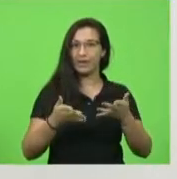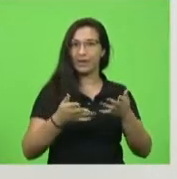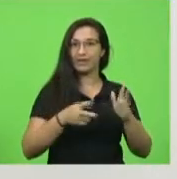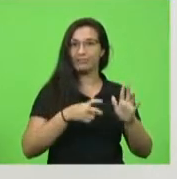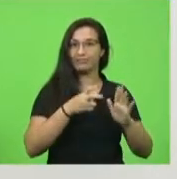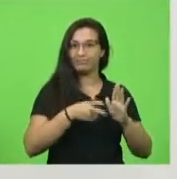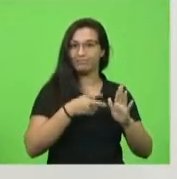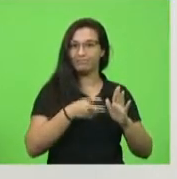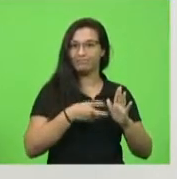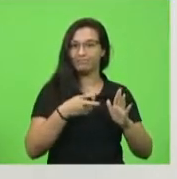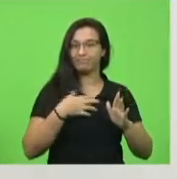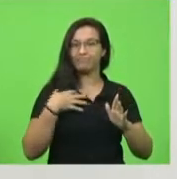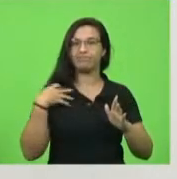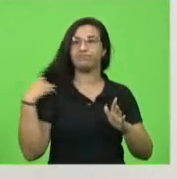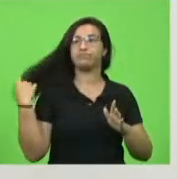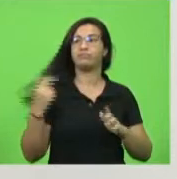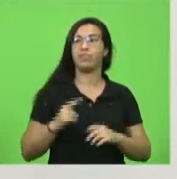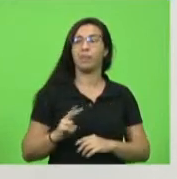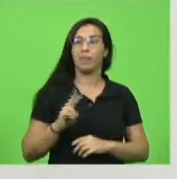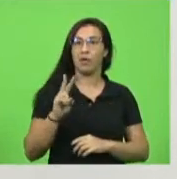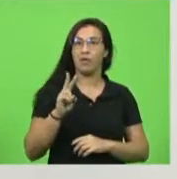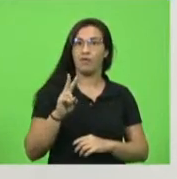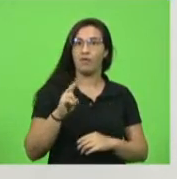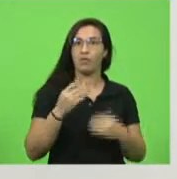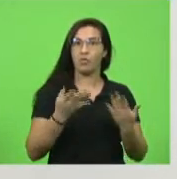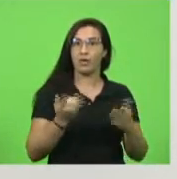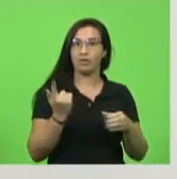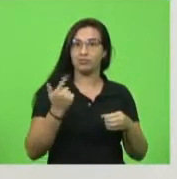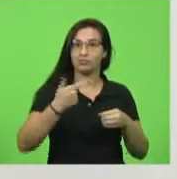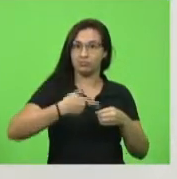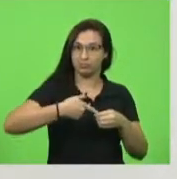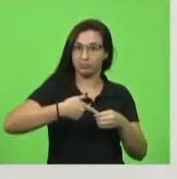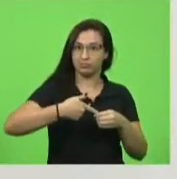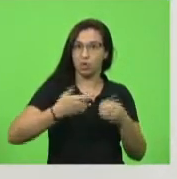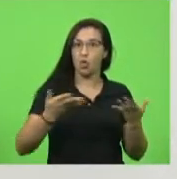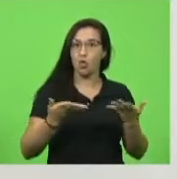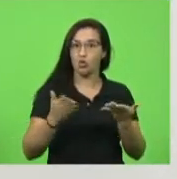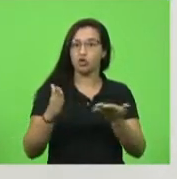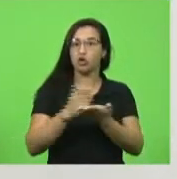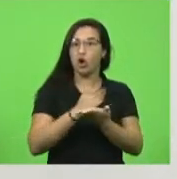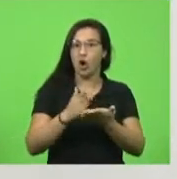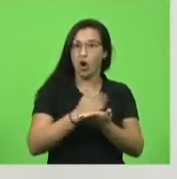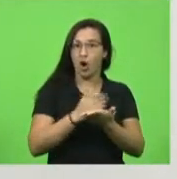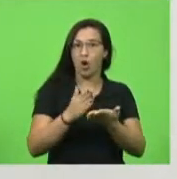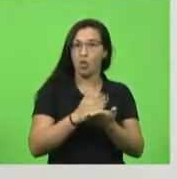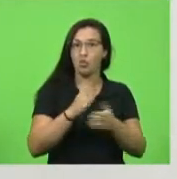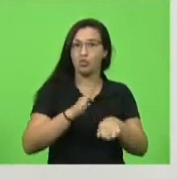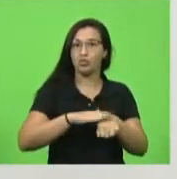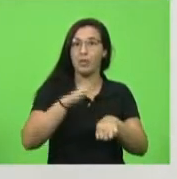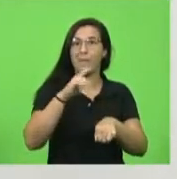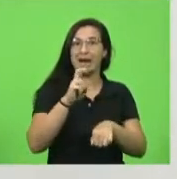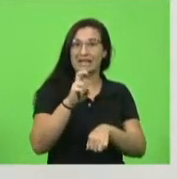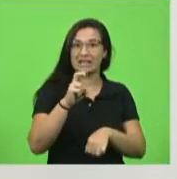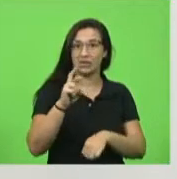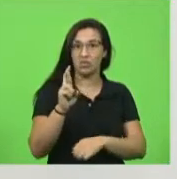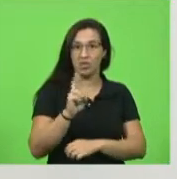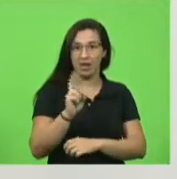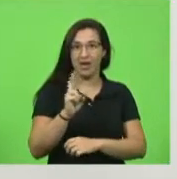O preço do combustível, hoje, em alguns lugares, ultrapassando a cinco reais o litro,